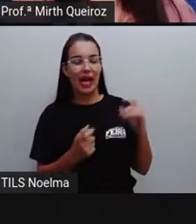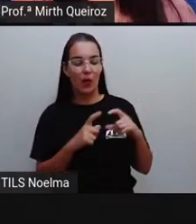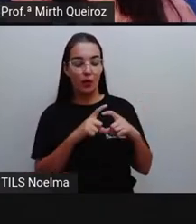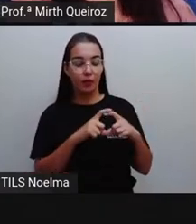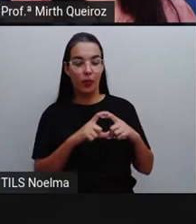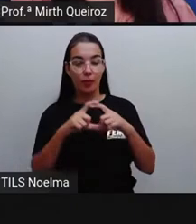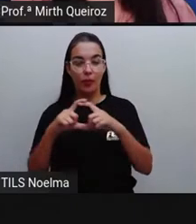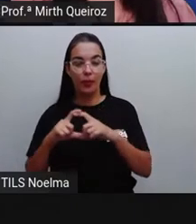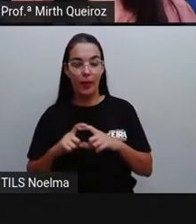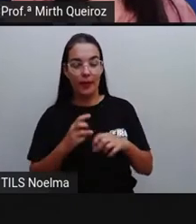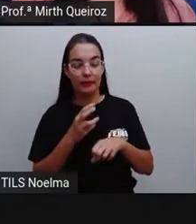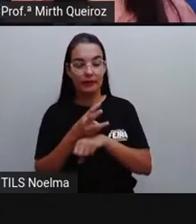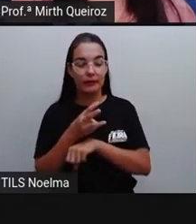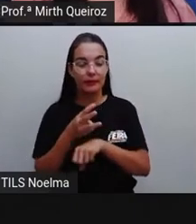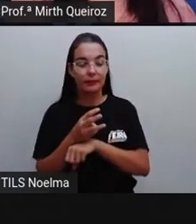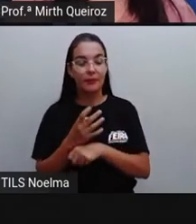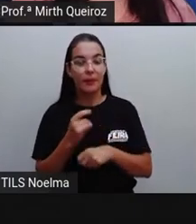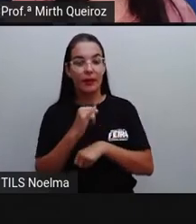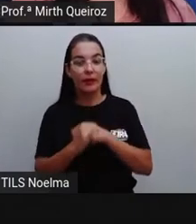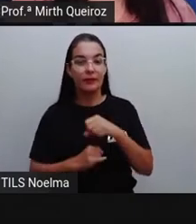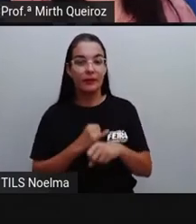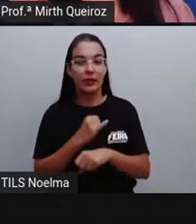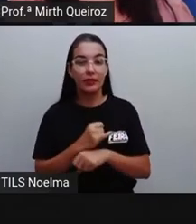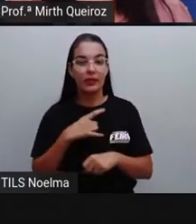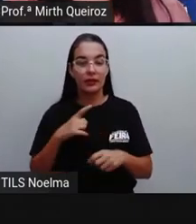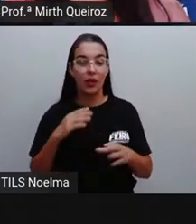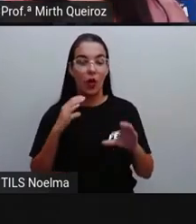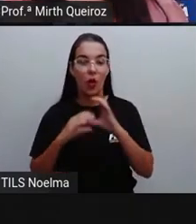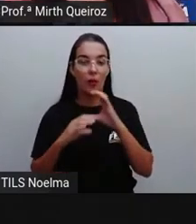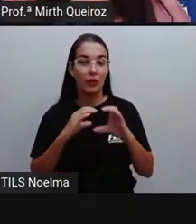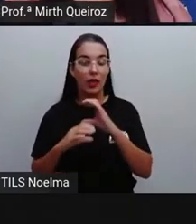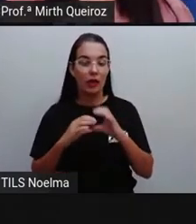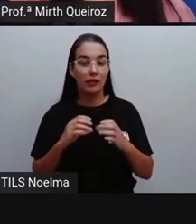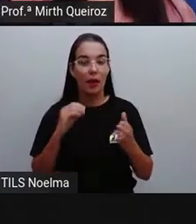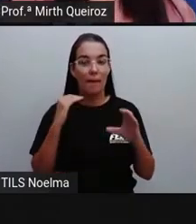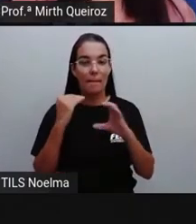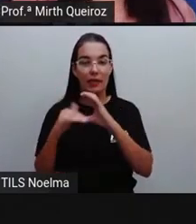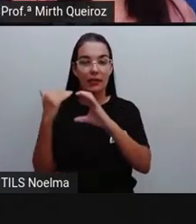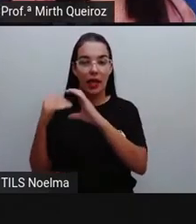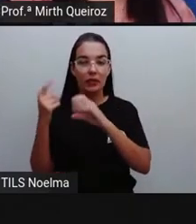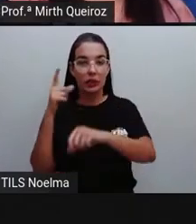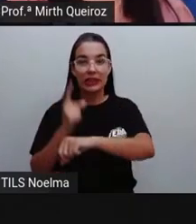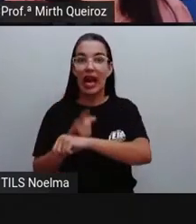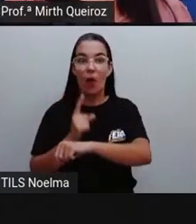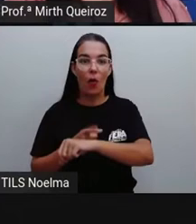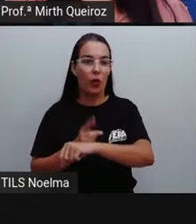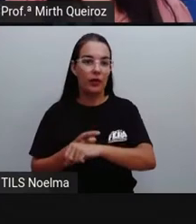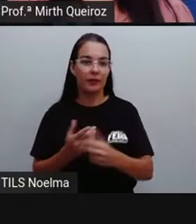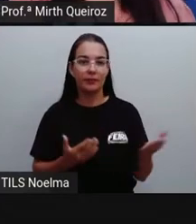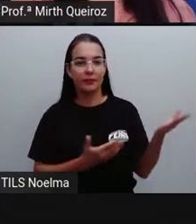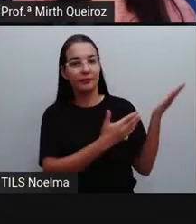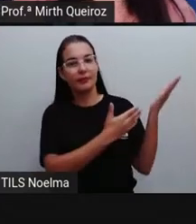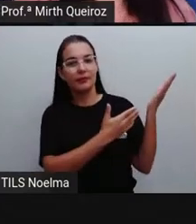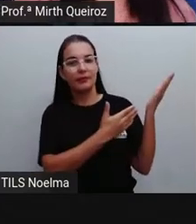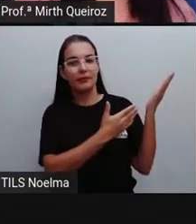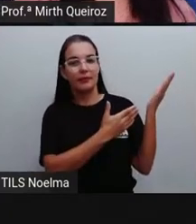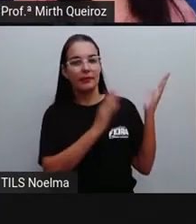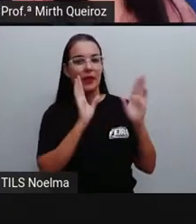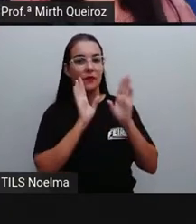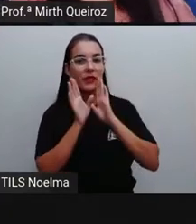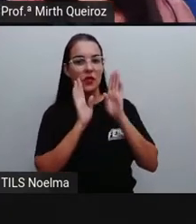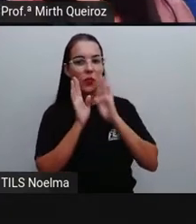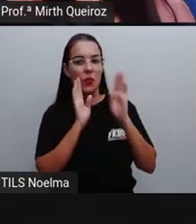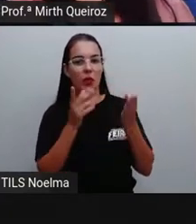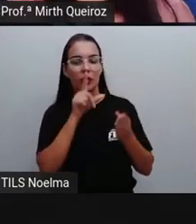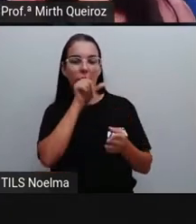dessas redes sociais que a gente utiliza para se comunicar através de mensagens instantâneas. Que é o caso do Facebook,